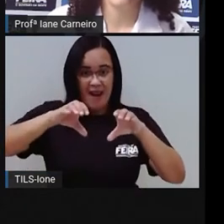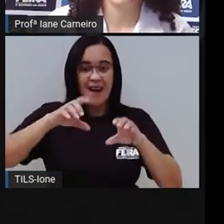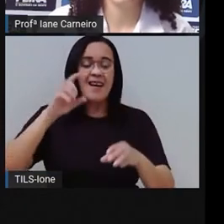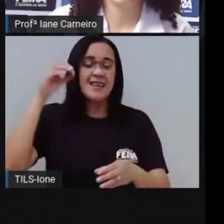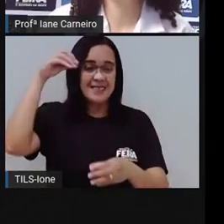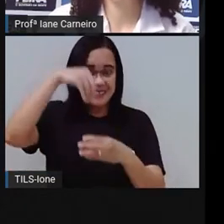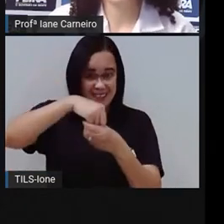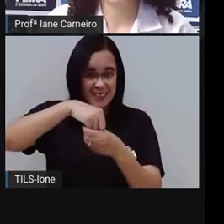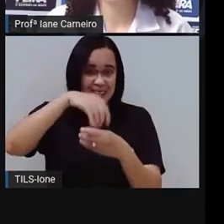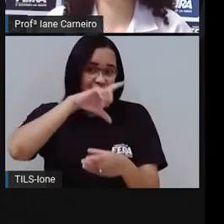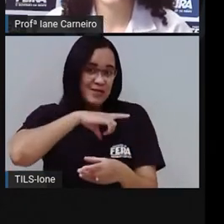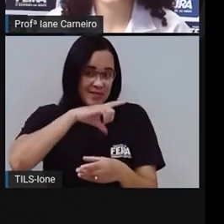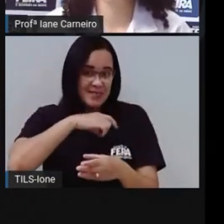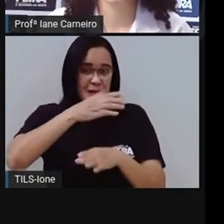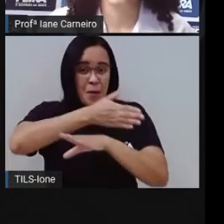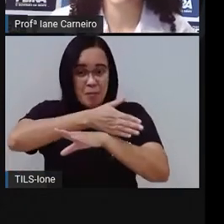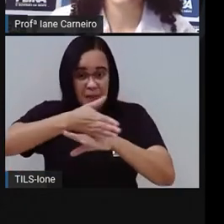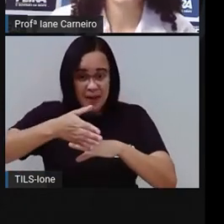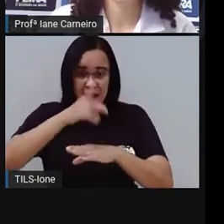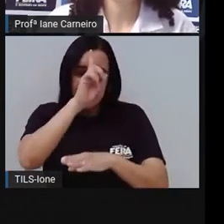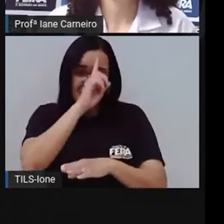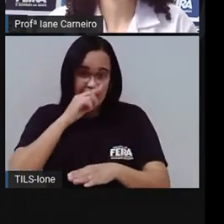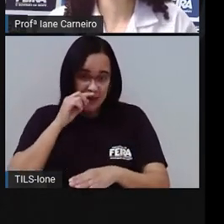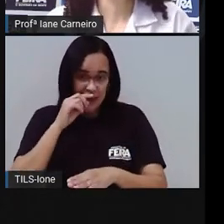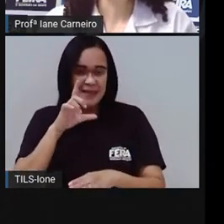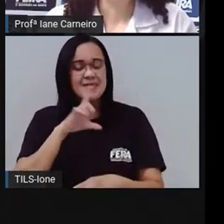gema. A parte amarela, né? É a gema.